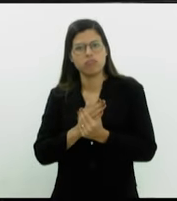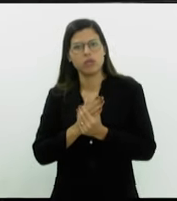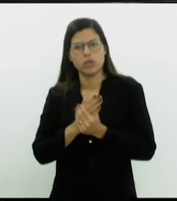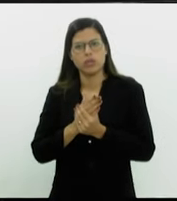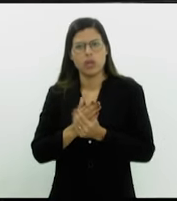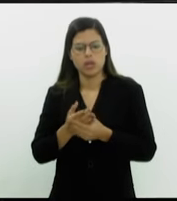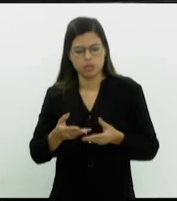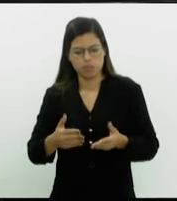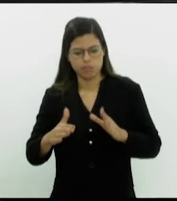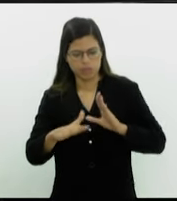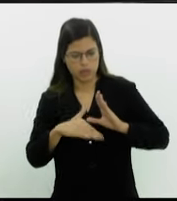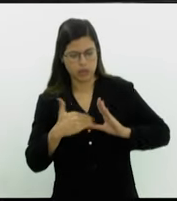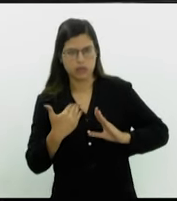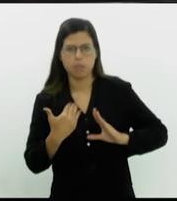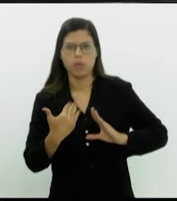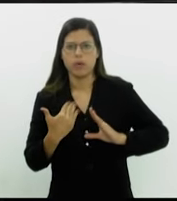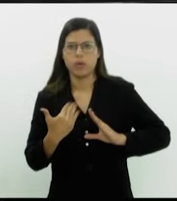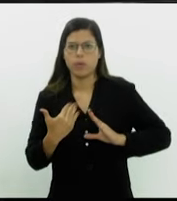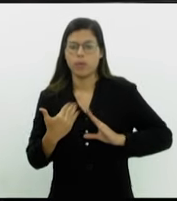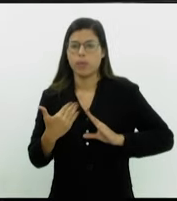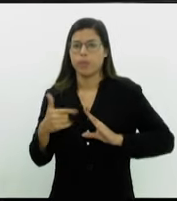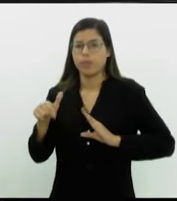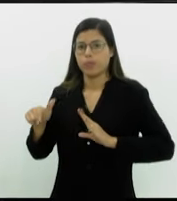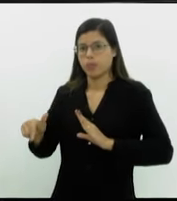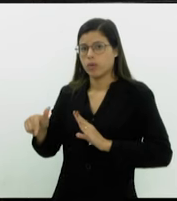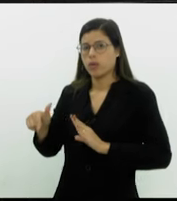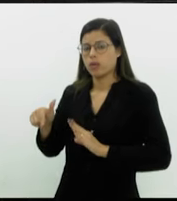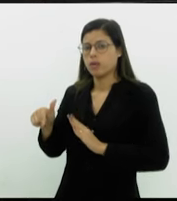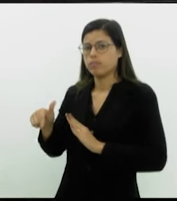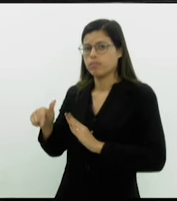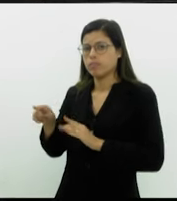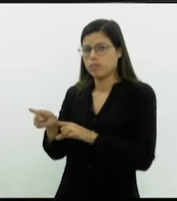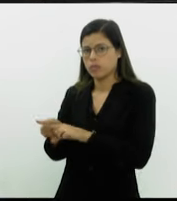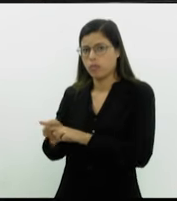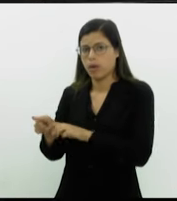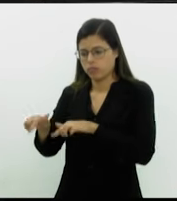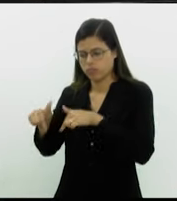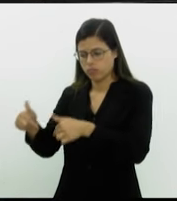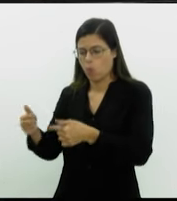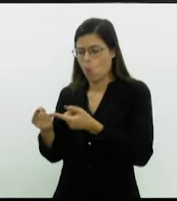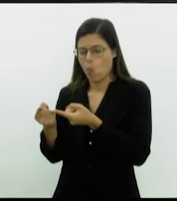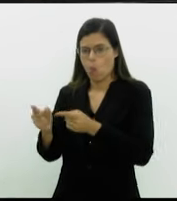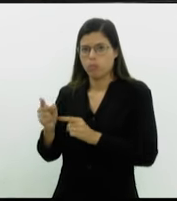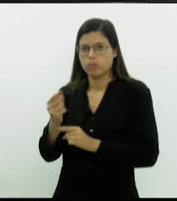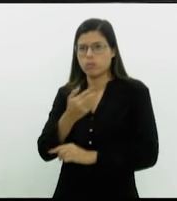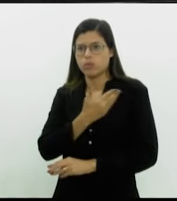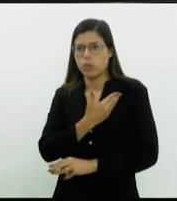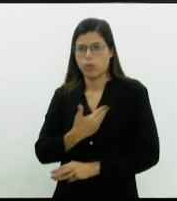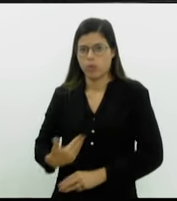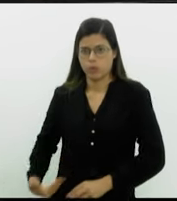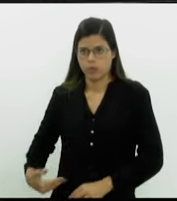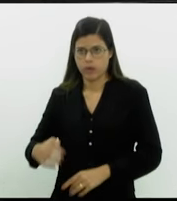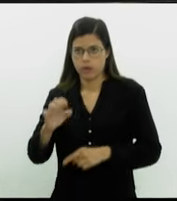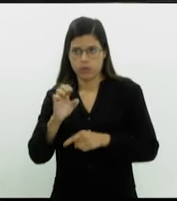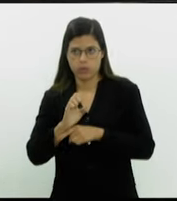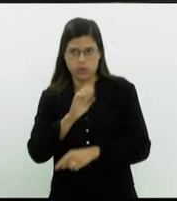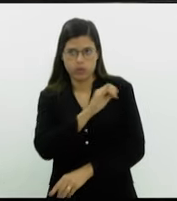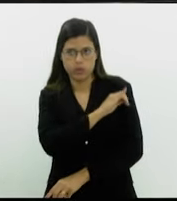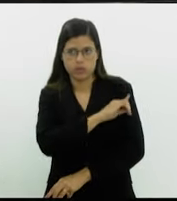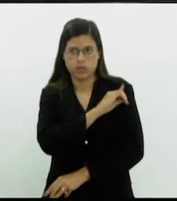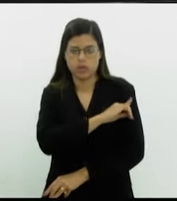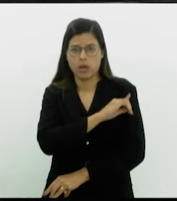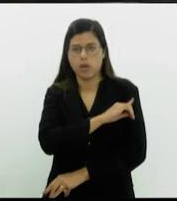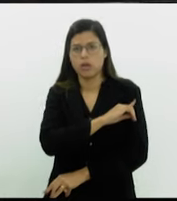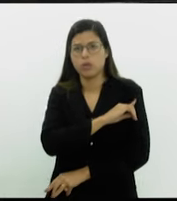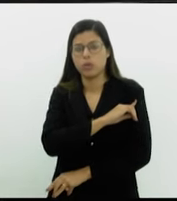acionou o governo do Estado que o governo do